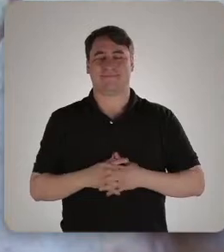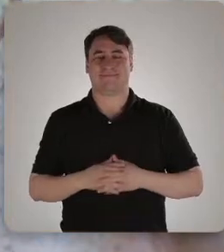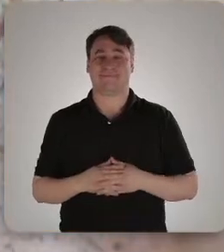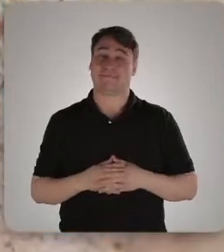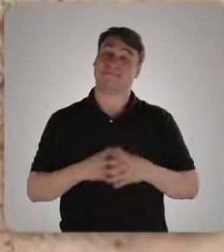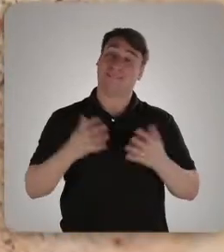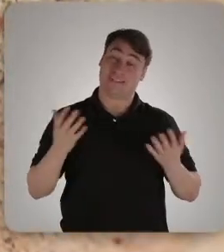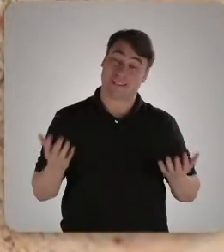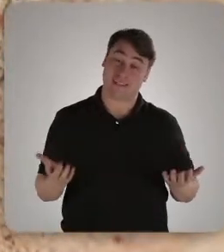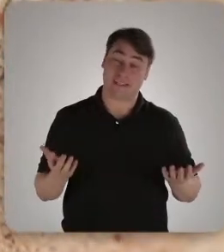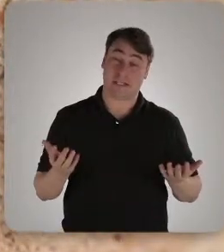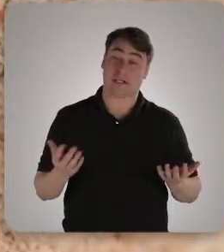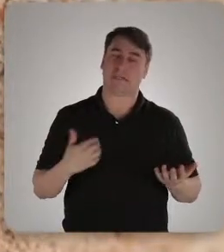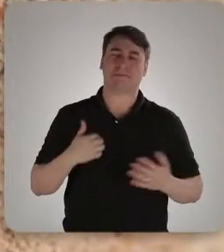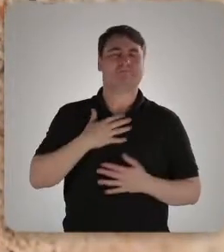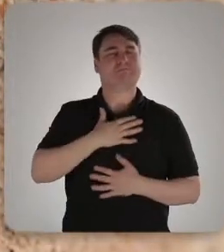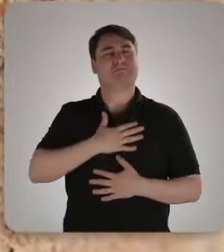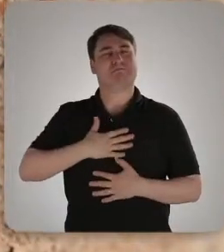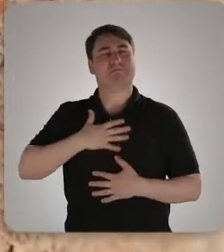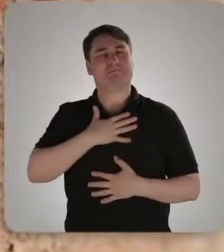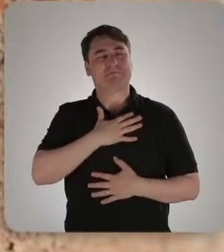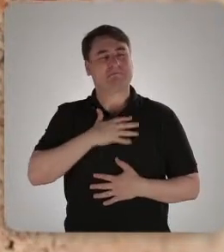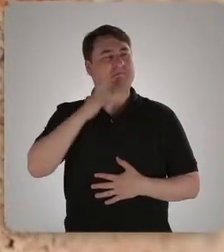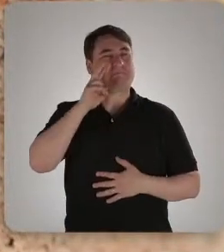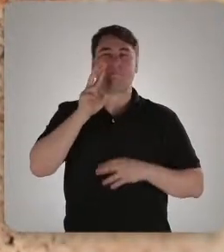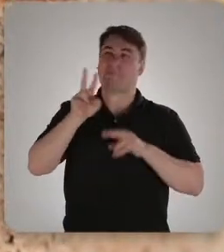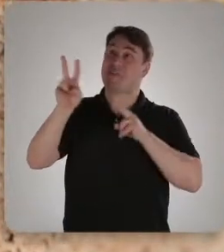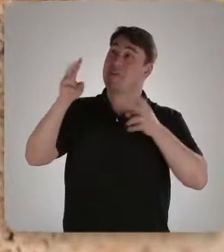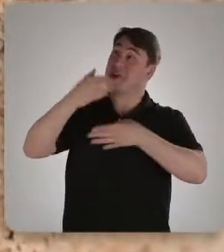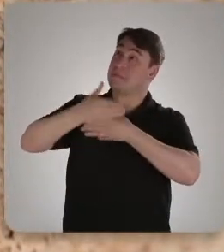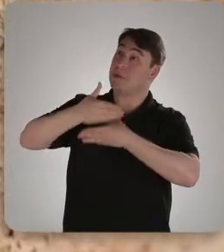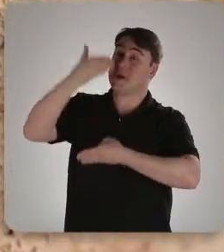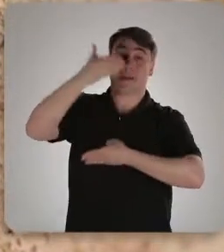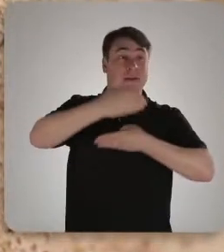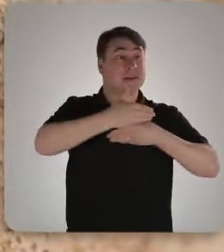Ah, mas dá gosto olhar para essas paredes.